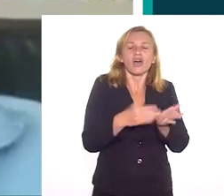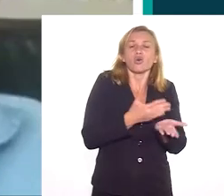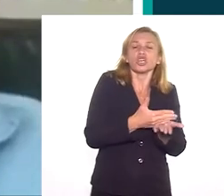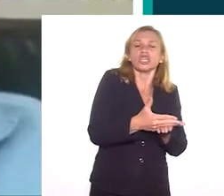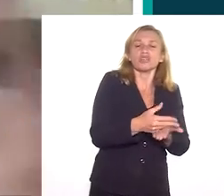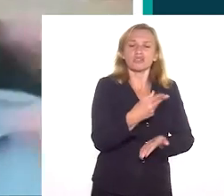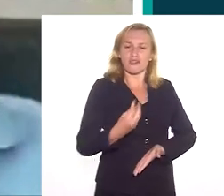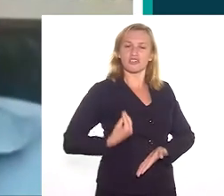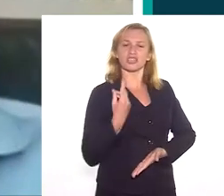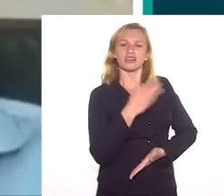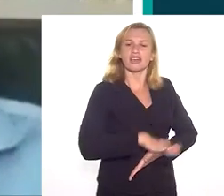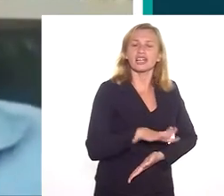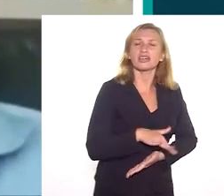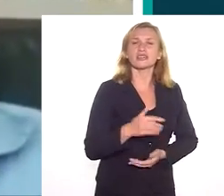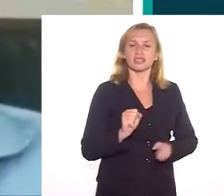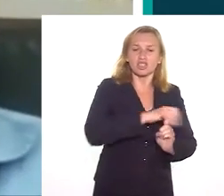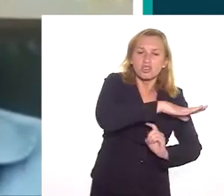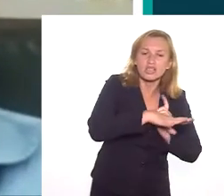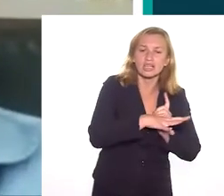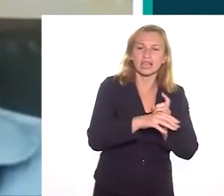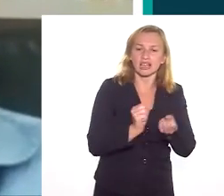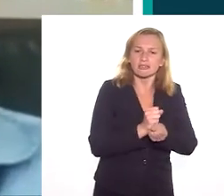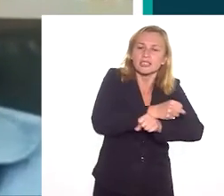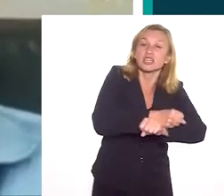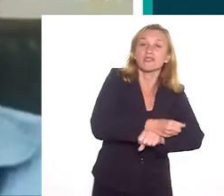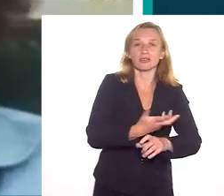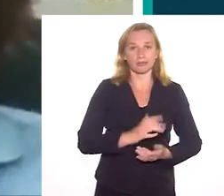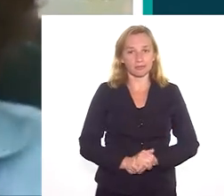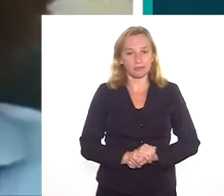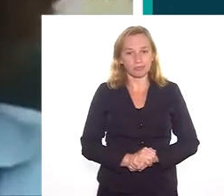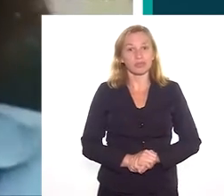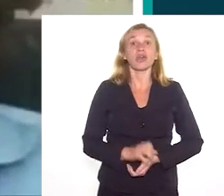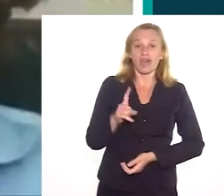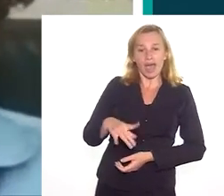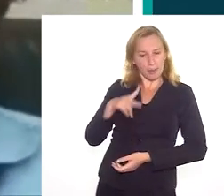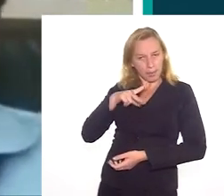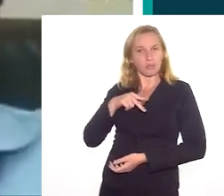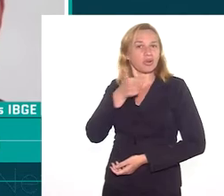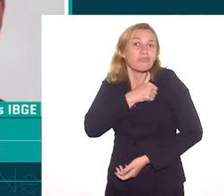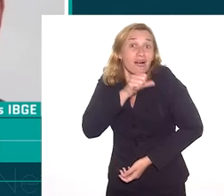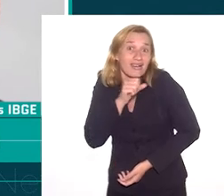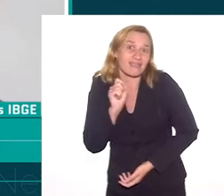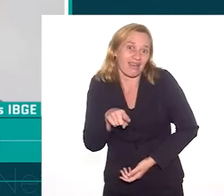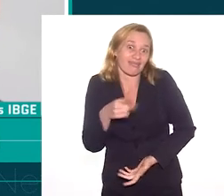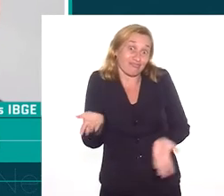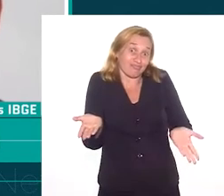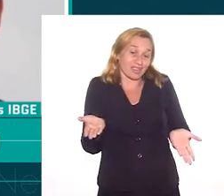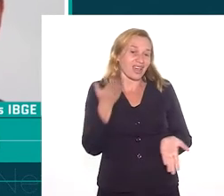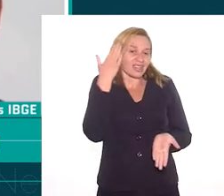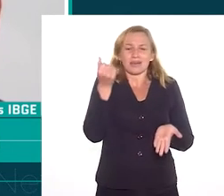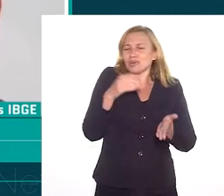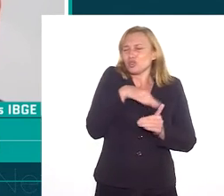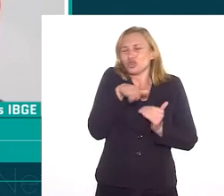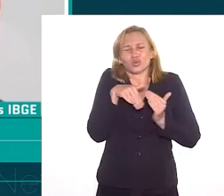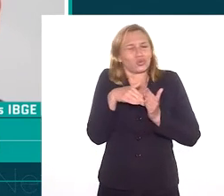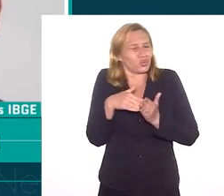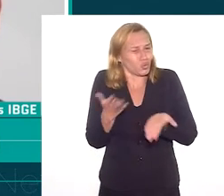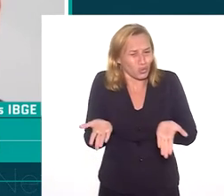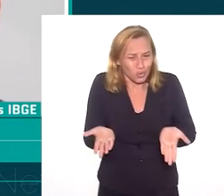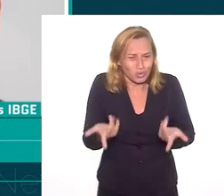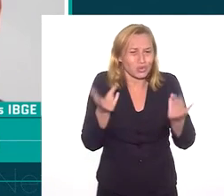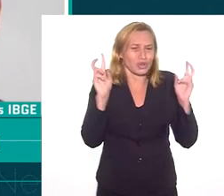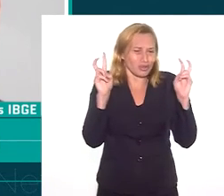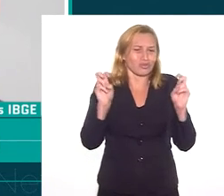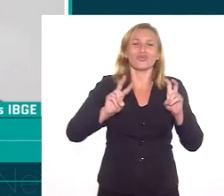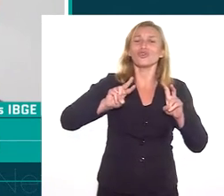socializar, iniciar essa criança na vida de uma sociedade escravista? É, a própria mãe, né? Nós sabemos de